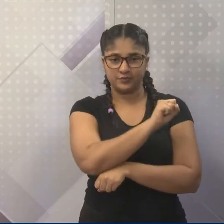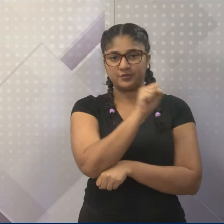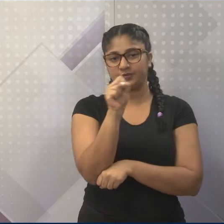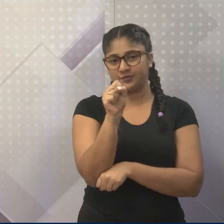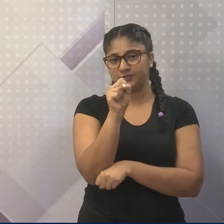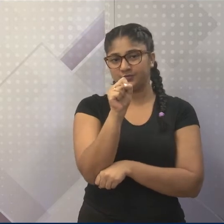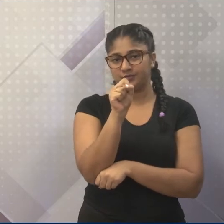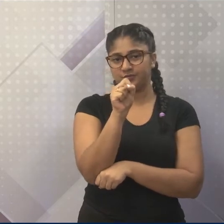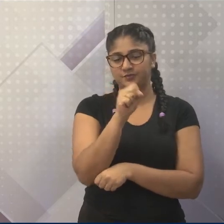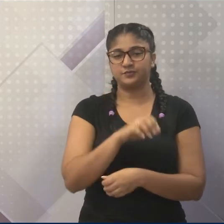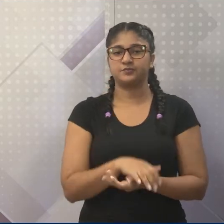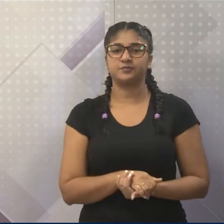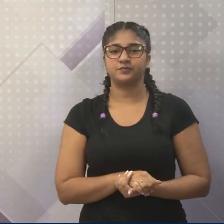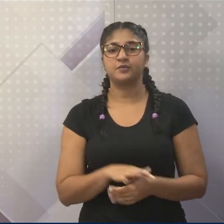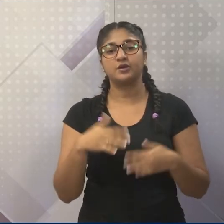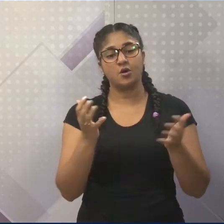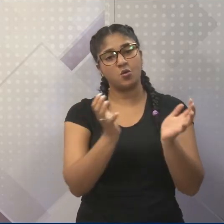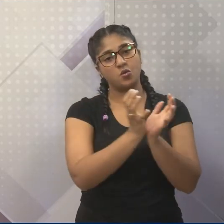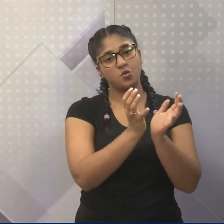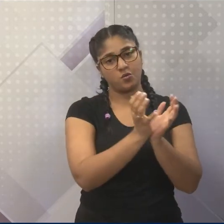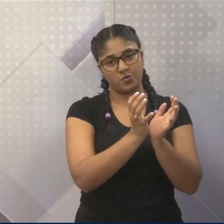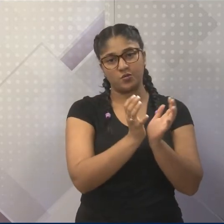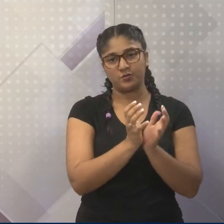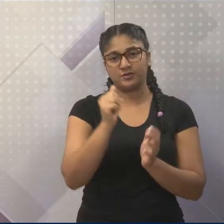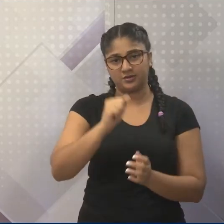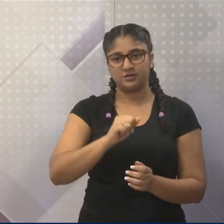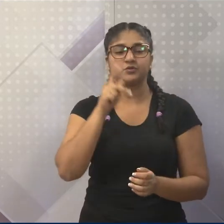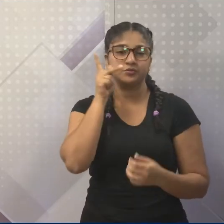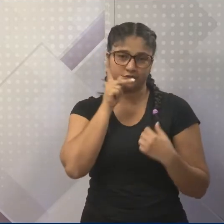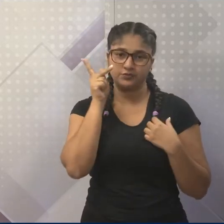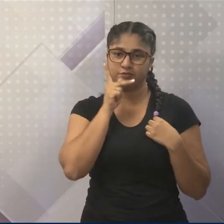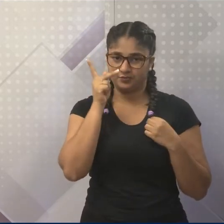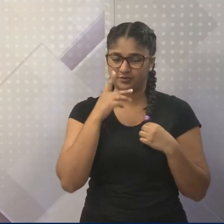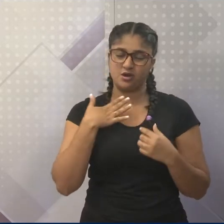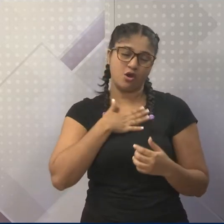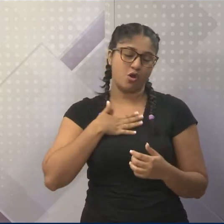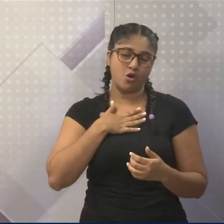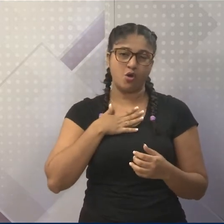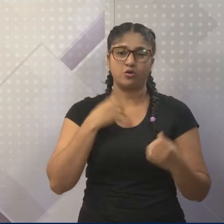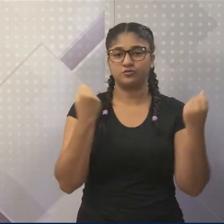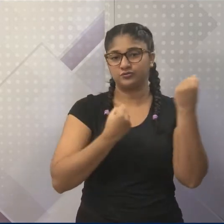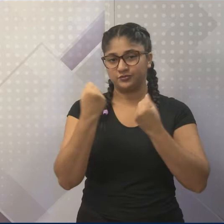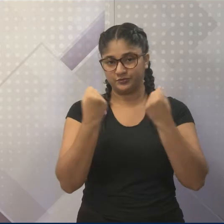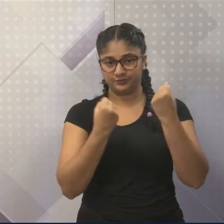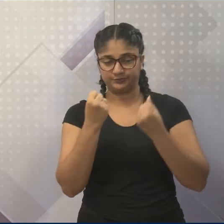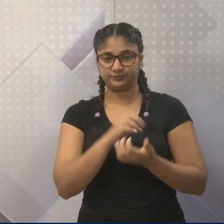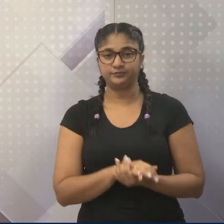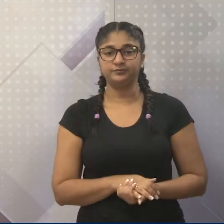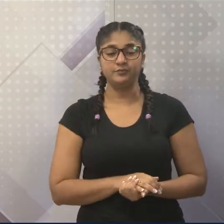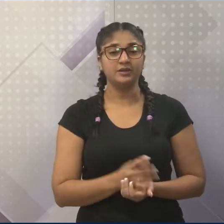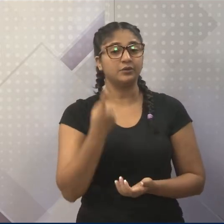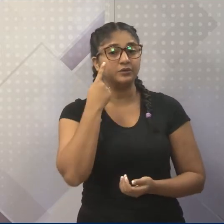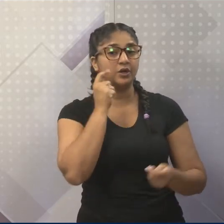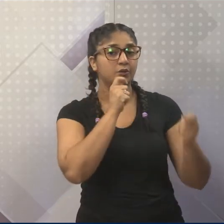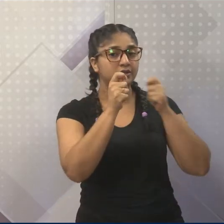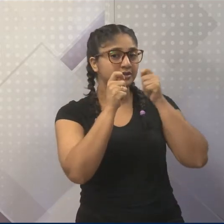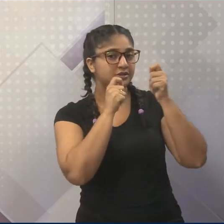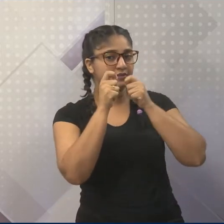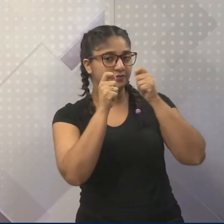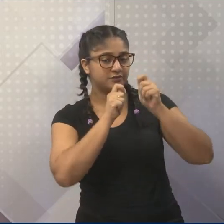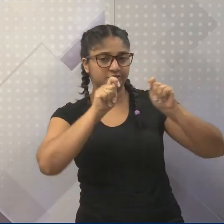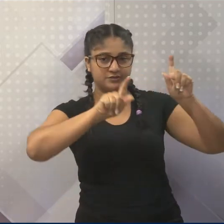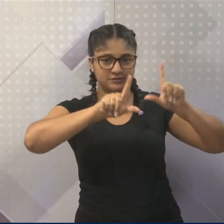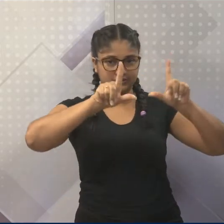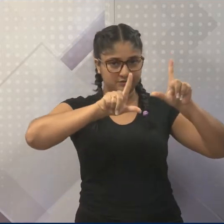automobilista, Auto Esporte Clube, fruto dos amantes do carro. Na imagem, você está vendo uma entrevista de uma determinada